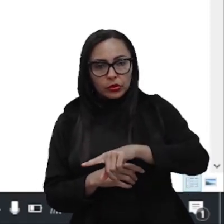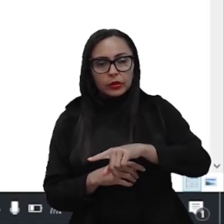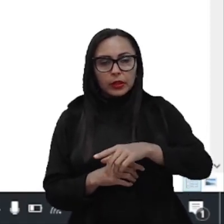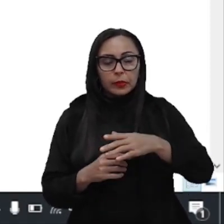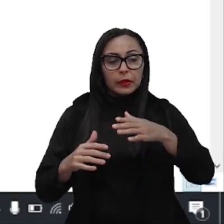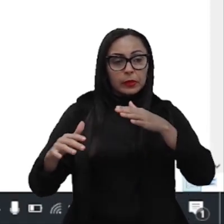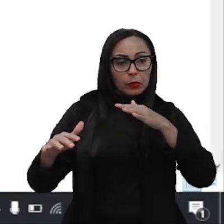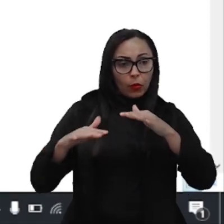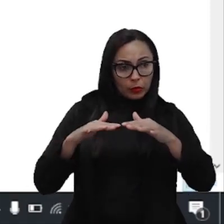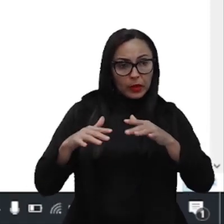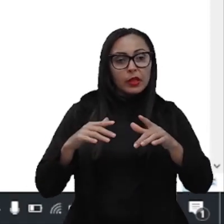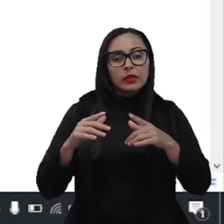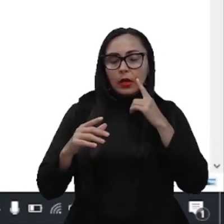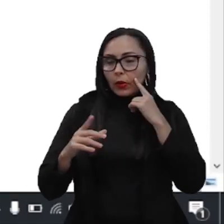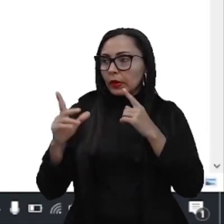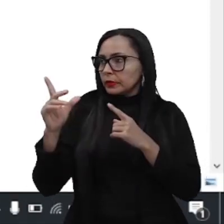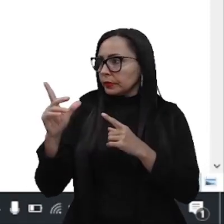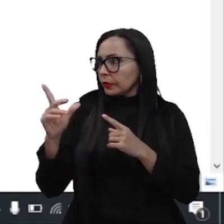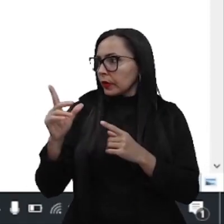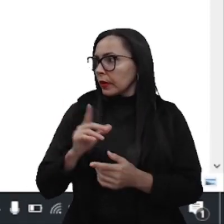então vou executar aqui a instalação.